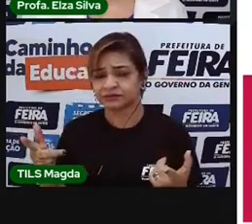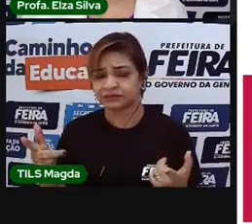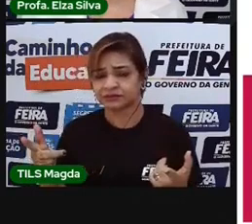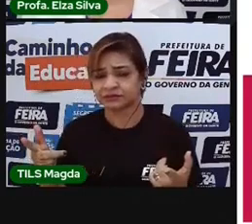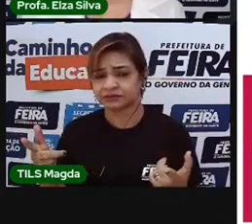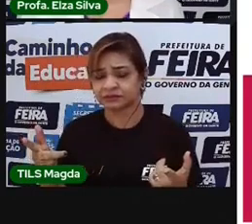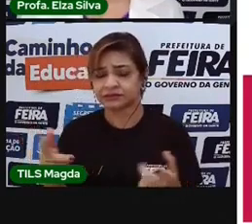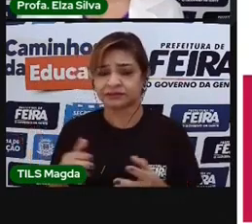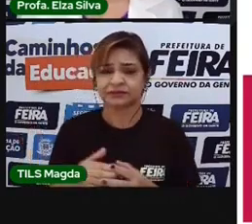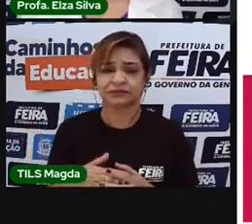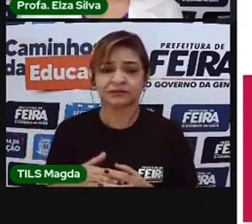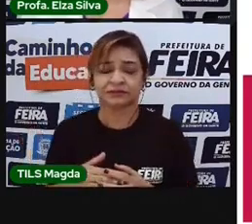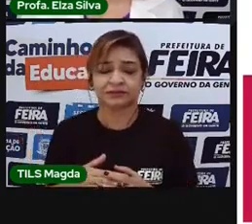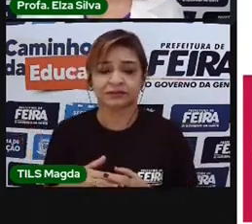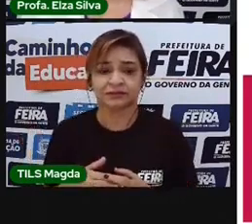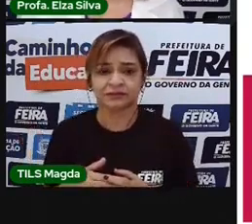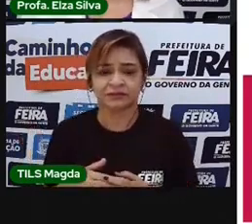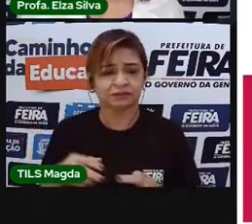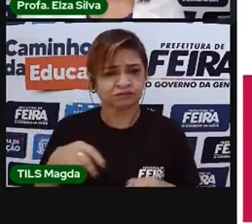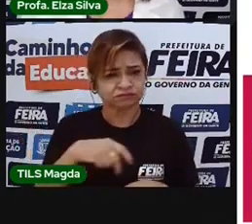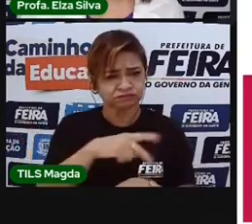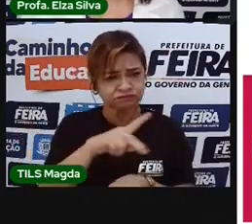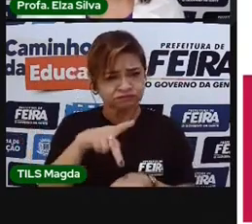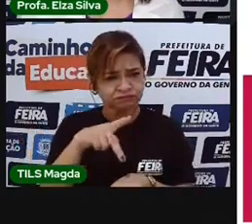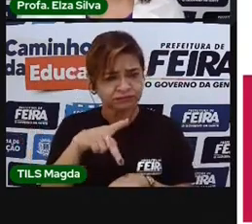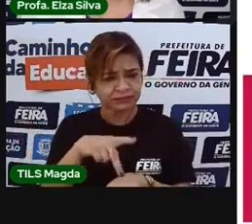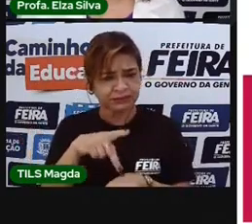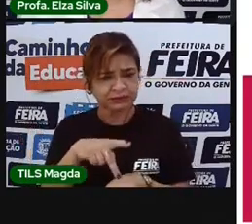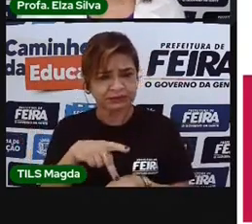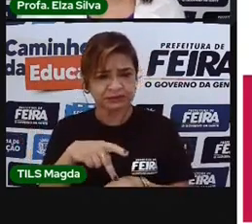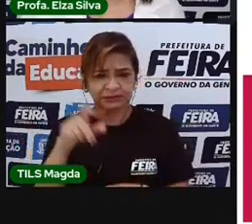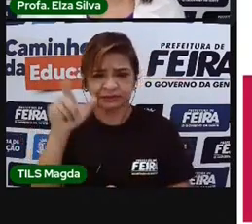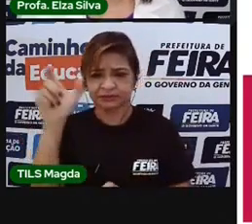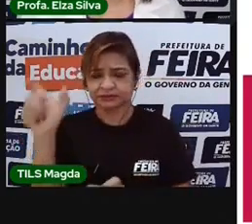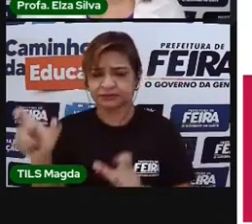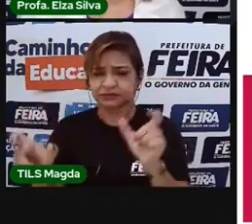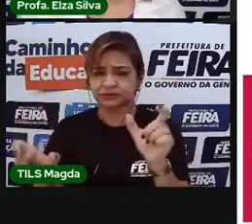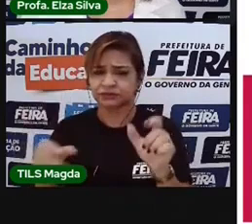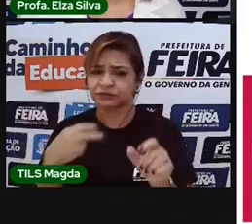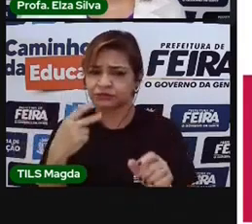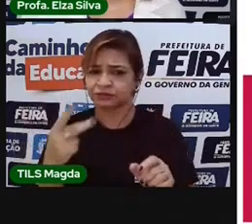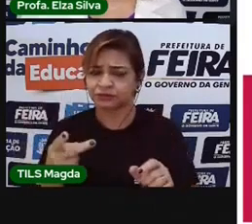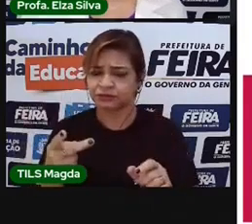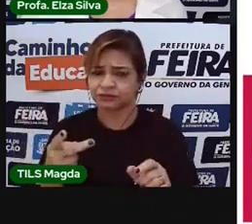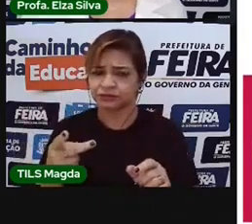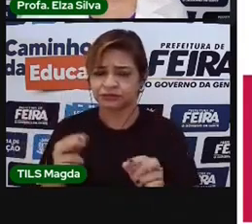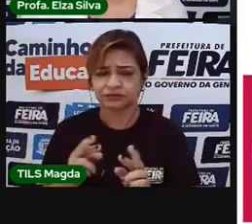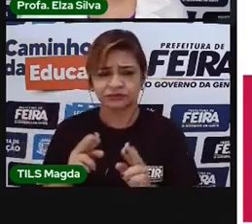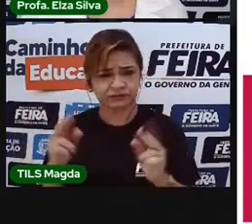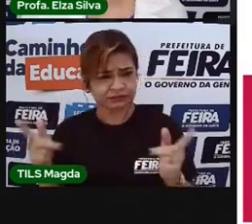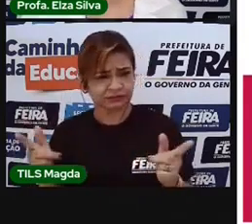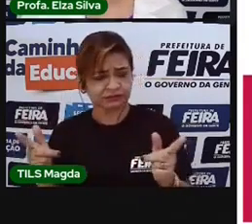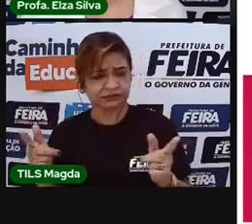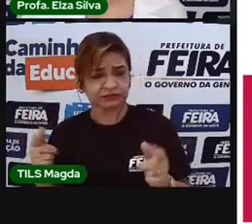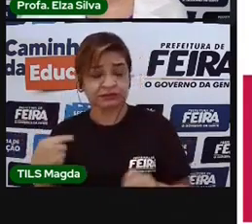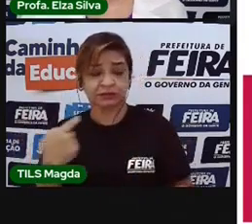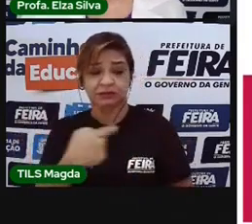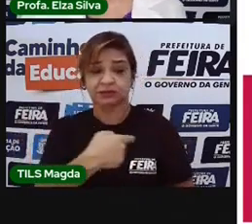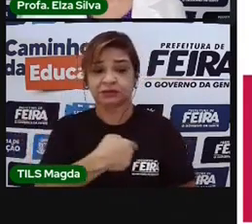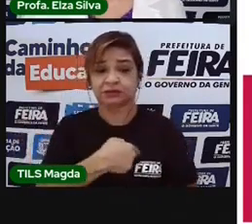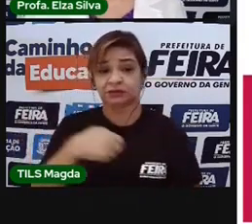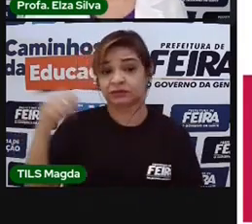possível que no mesmo país as pessoas falem línguas diferentes? E nós, brasileiros,